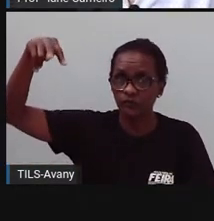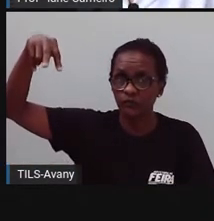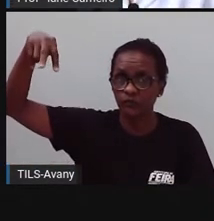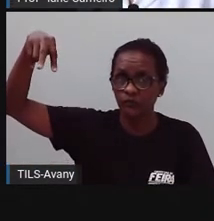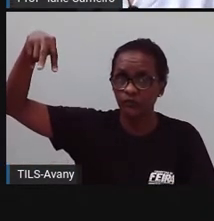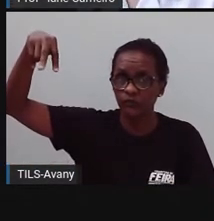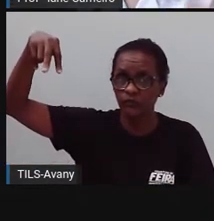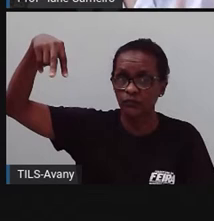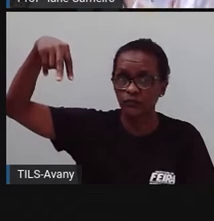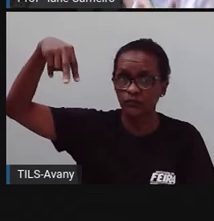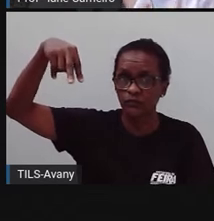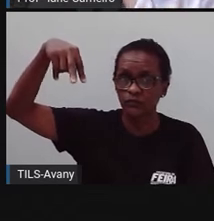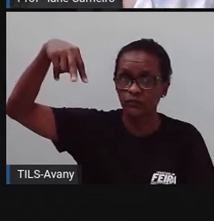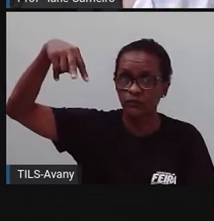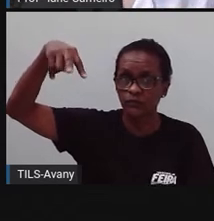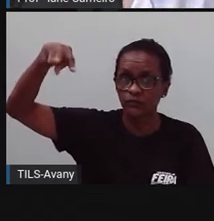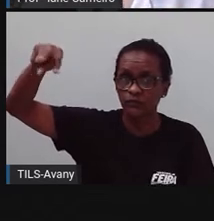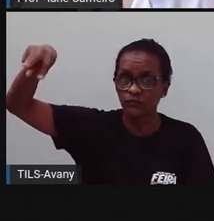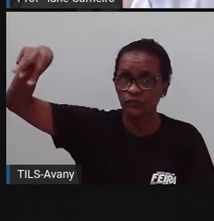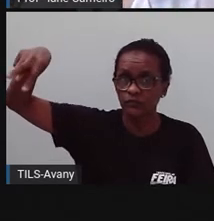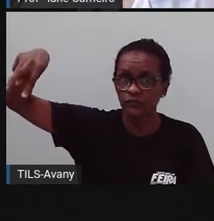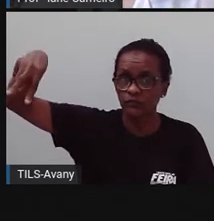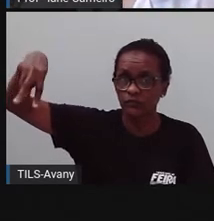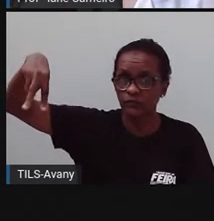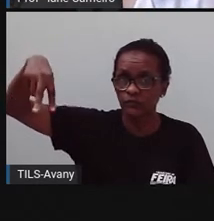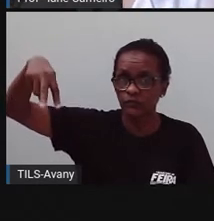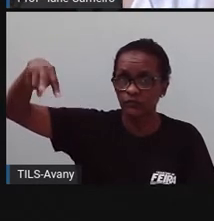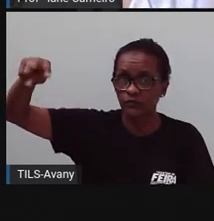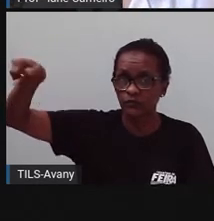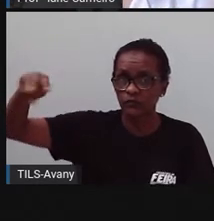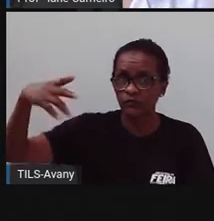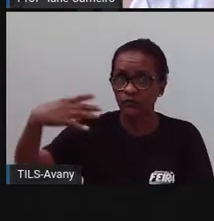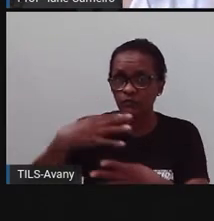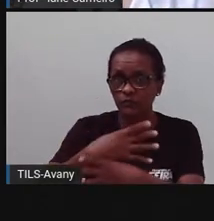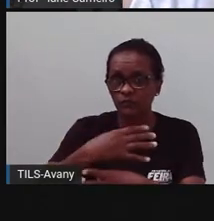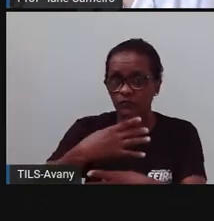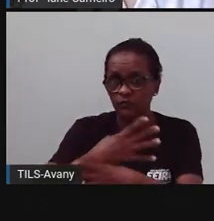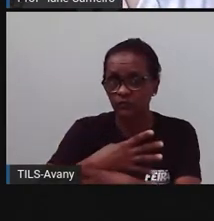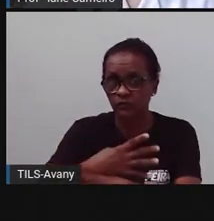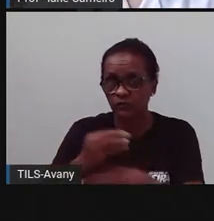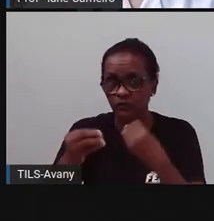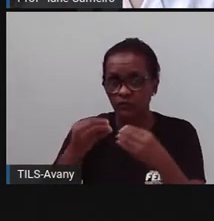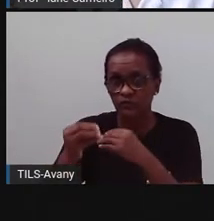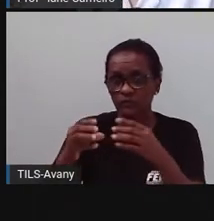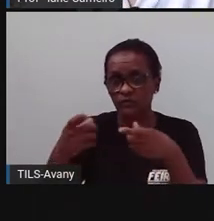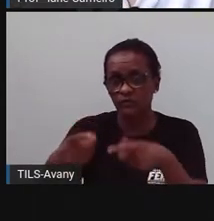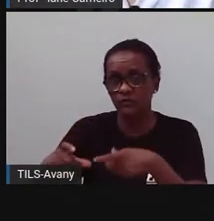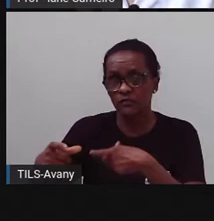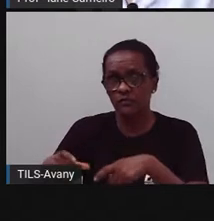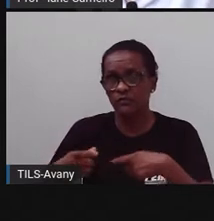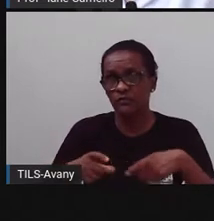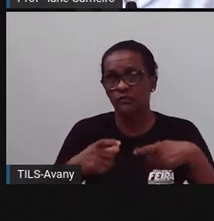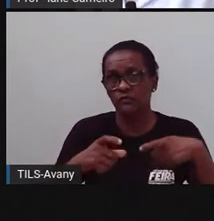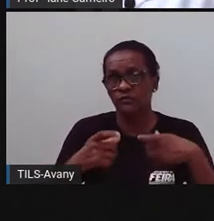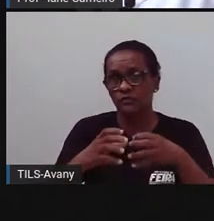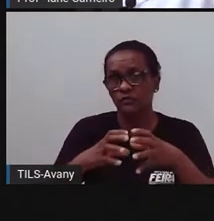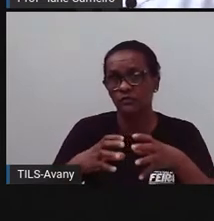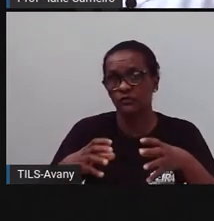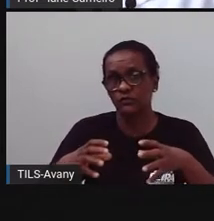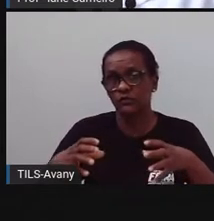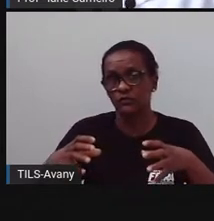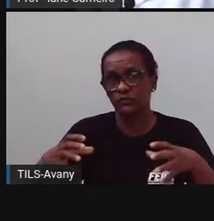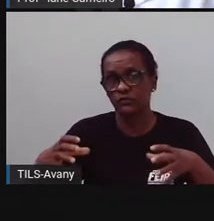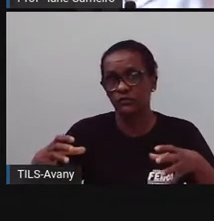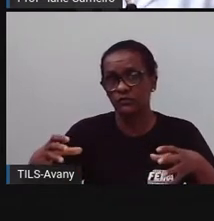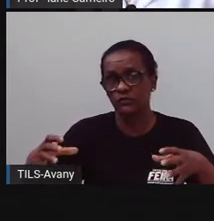circula a nossa cidade. Então tem bairros que estão aqui nessa área e tem bairros, olha como ela foi crescendo, tem